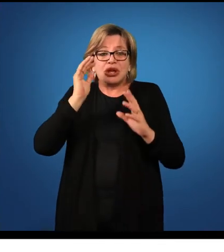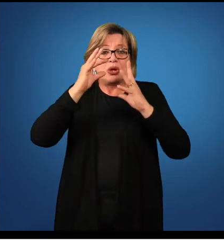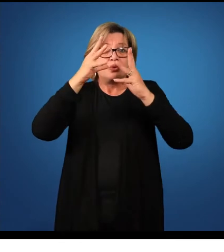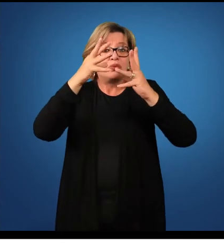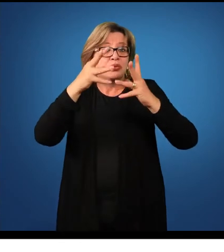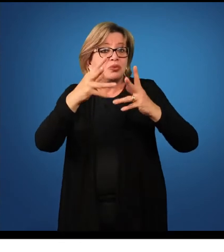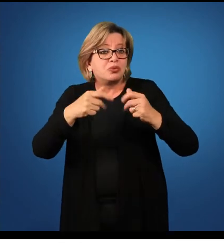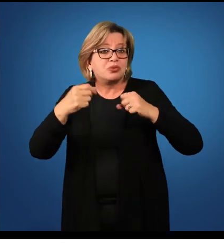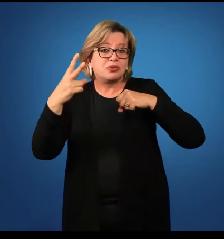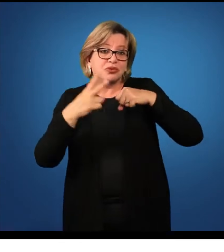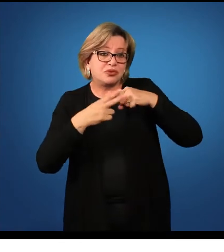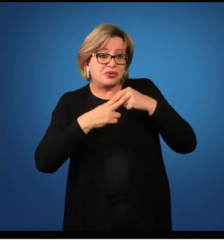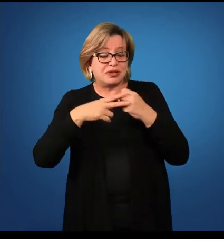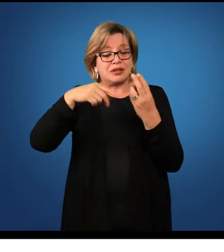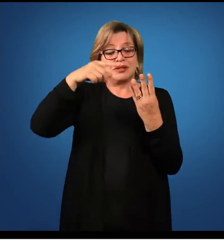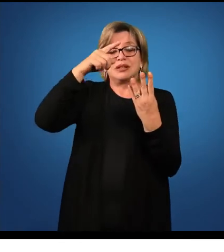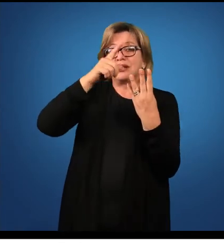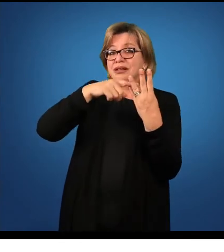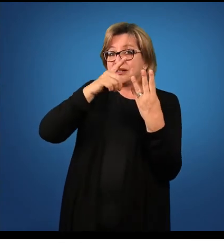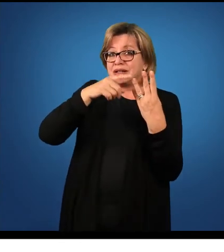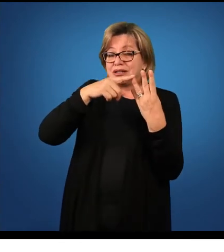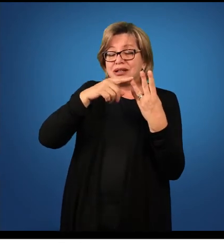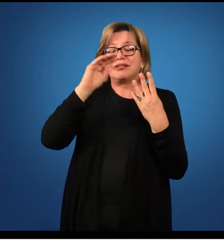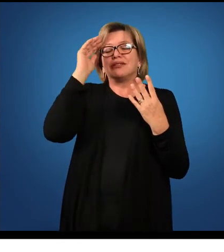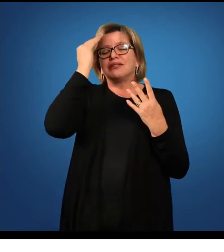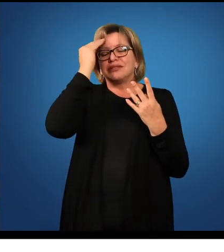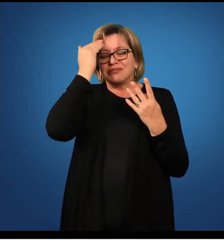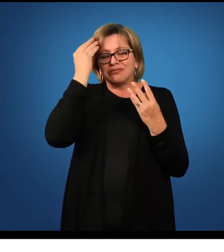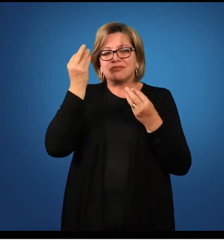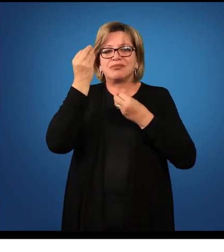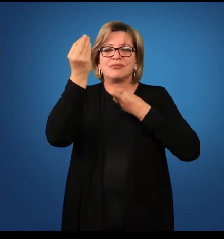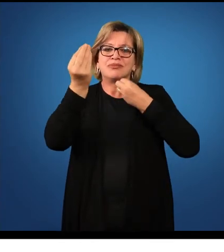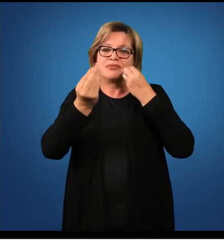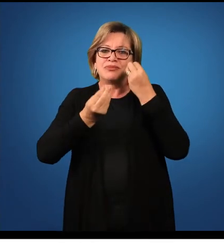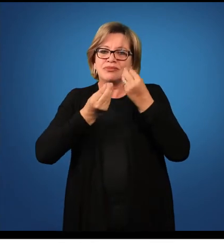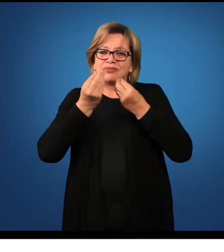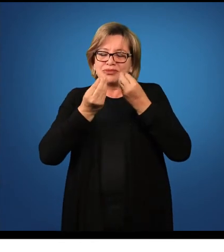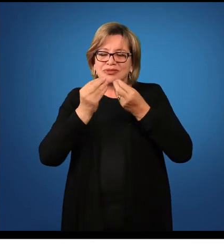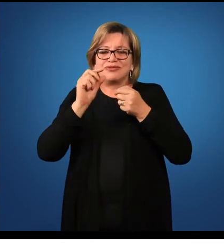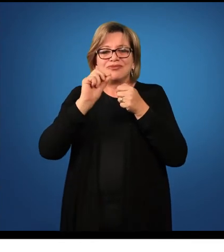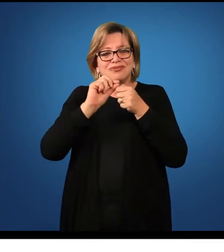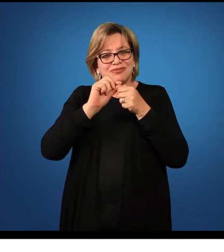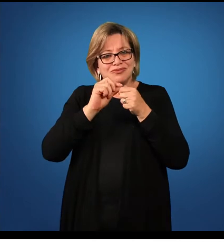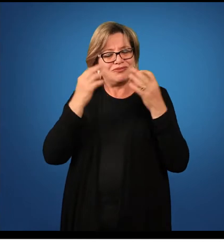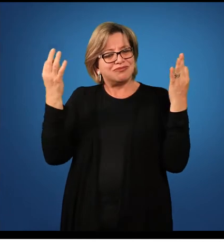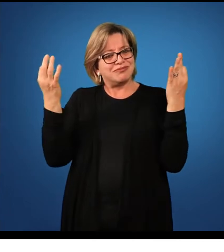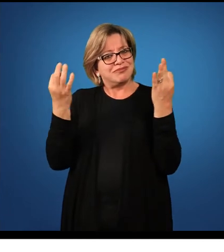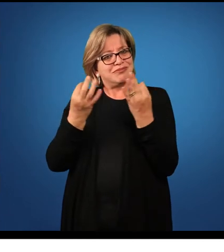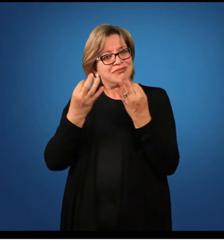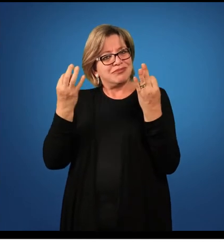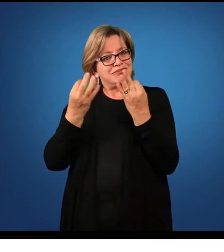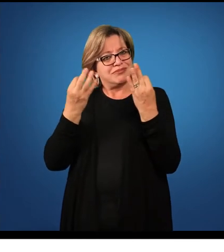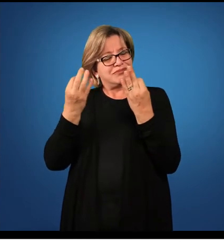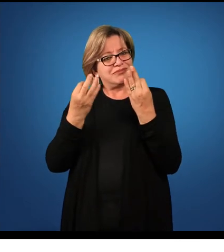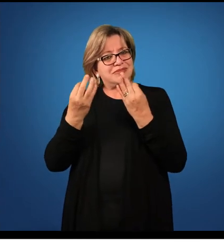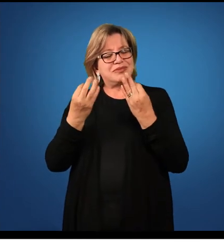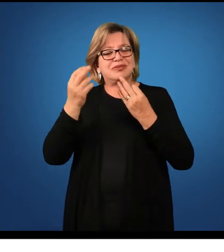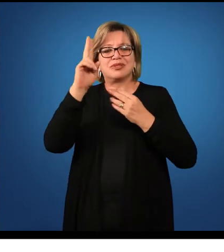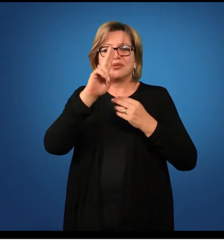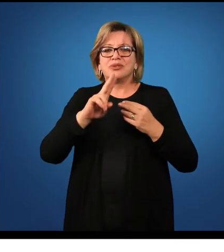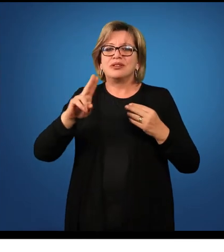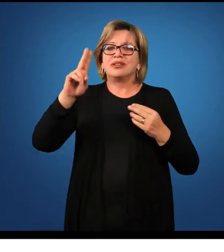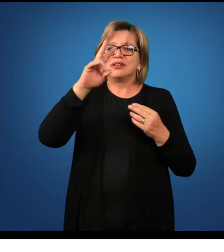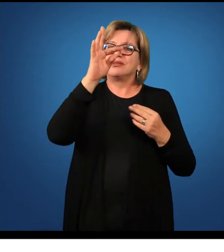conjugação, saberemos, então, conjugá-lo perfeitamente nesses tempos que